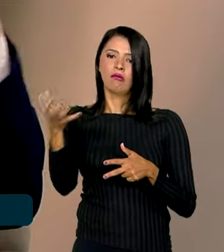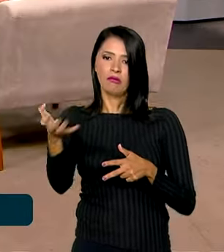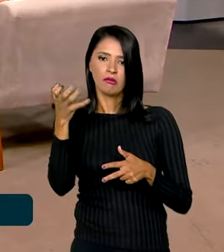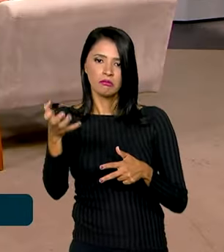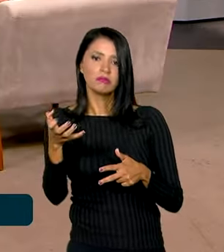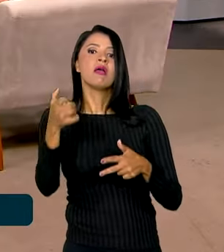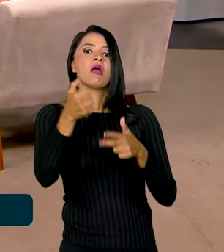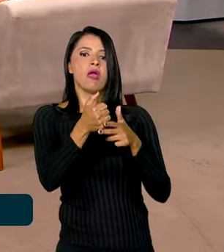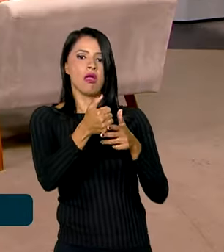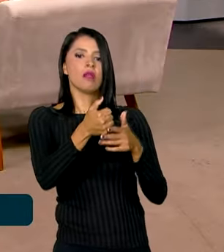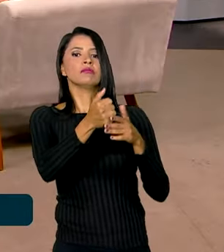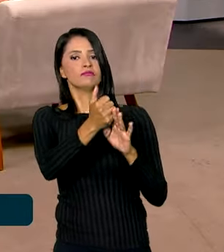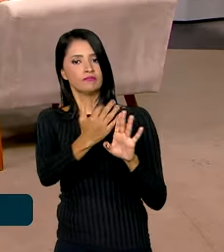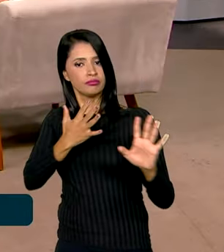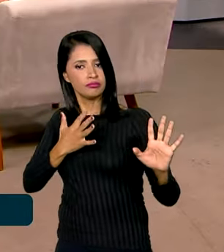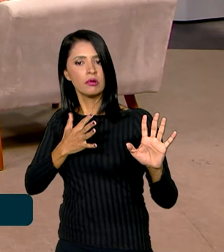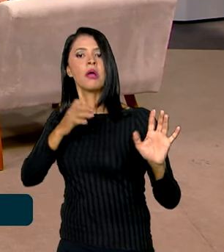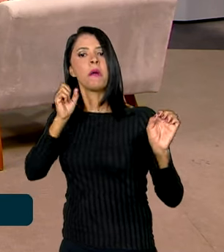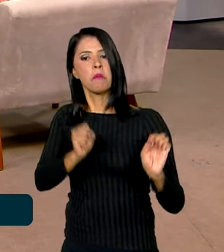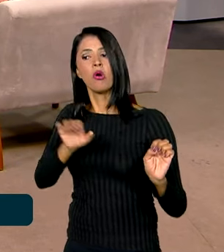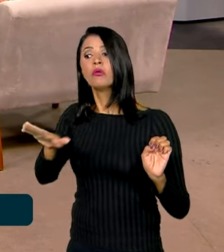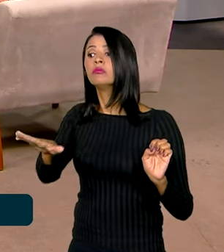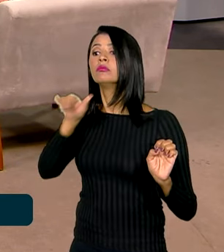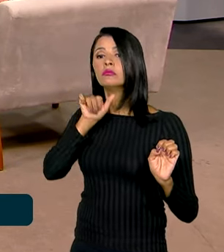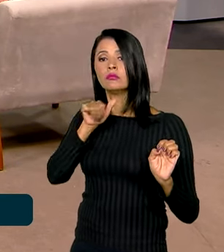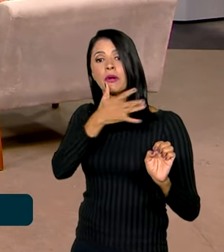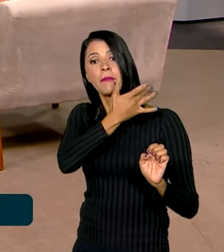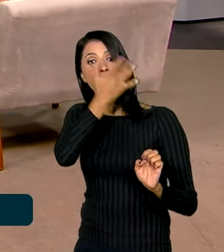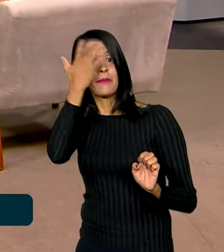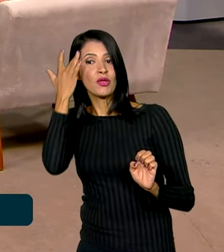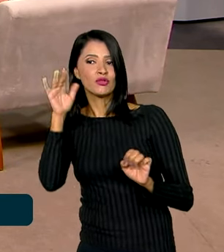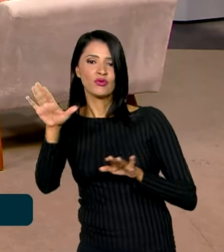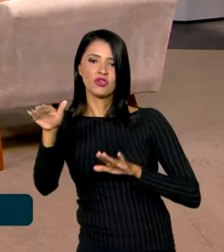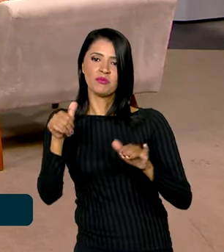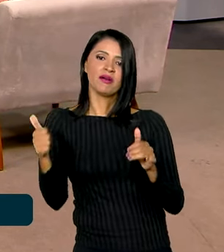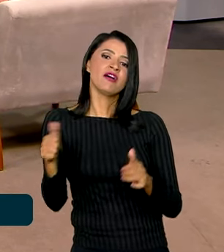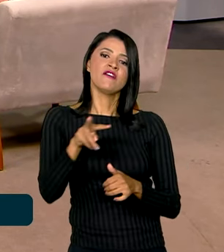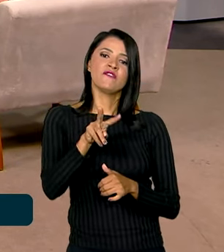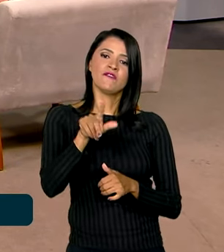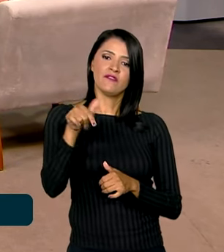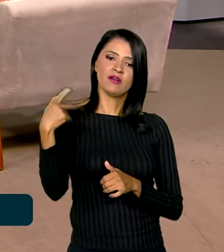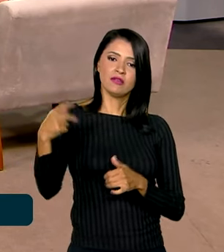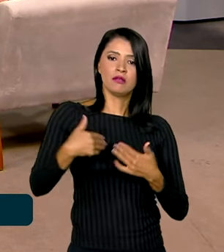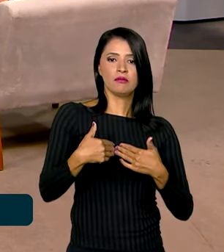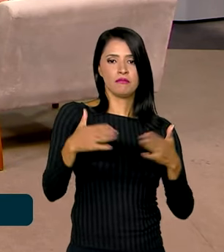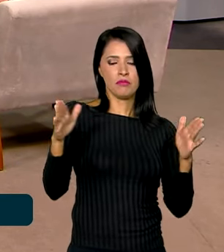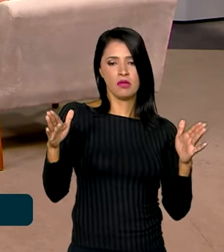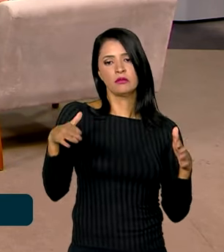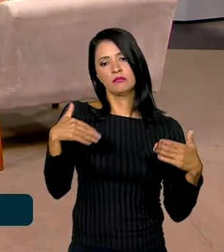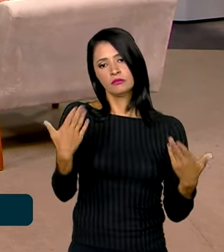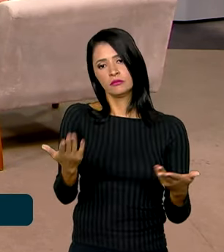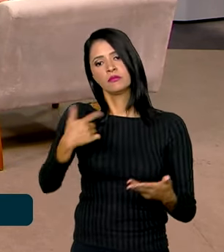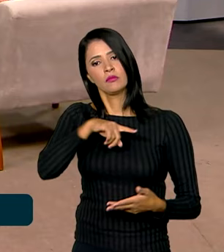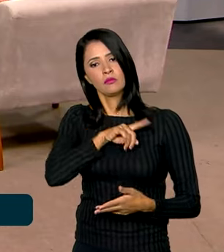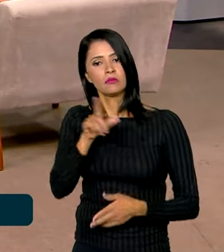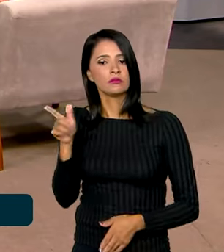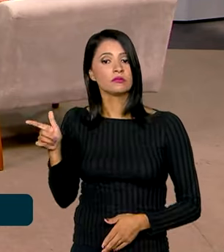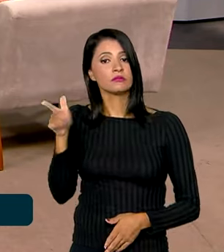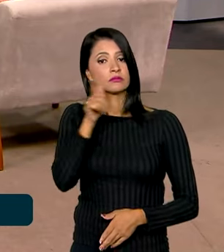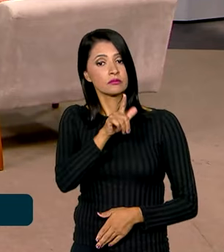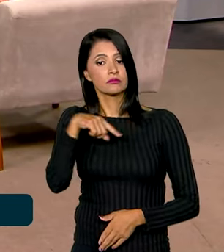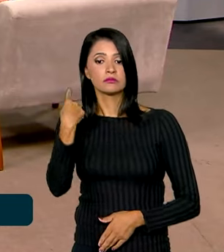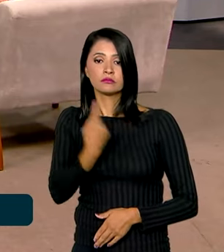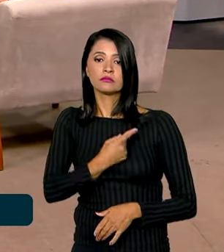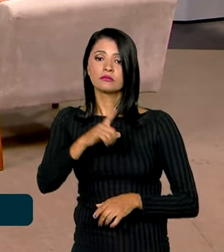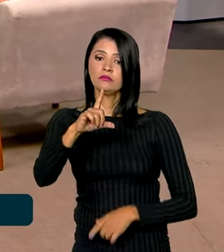estiver ali na ordem, ela pode ser chamada e aí alguém vai ser chamado para a vaga dela que foi aberta. E assim a gente consegue que a gente